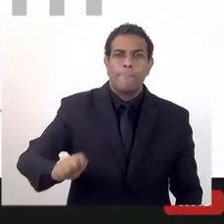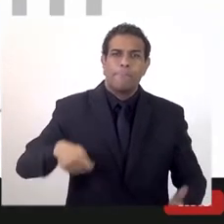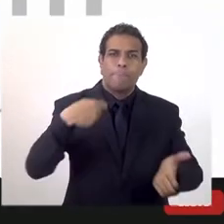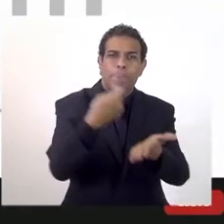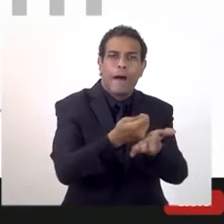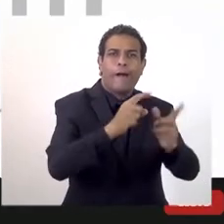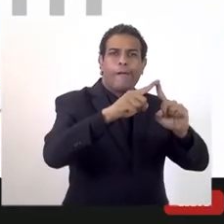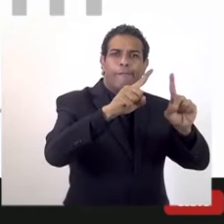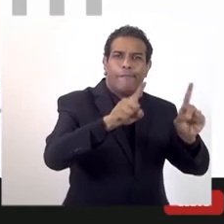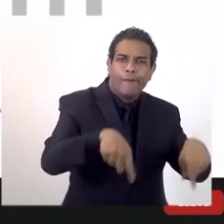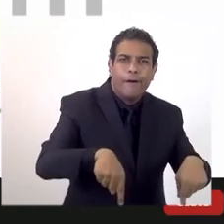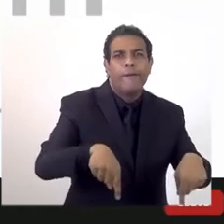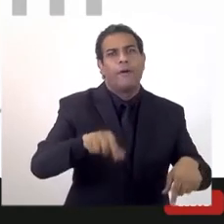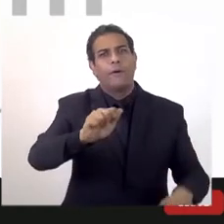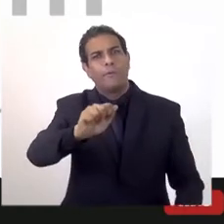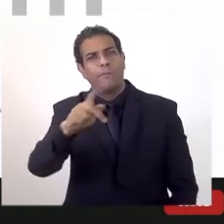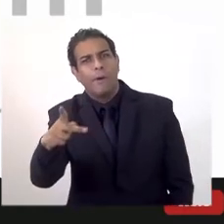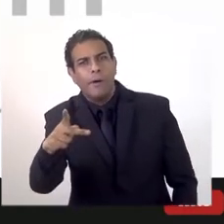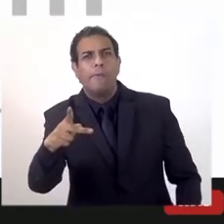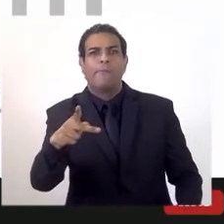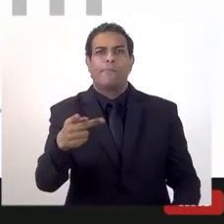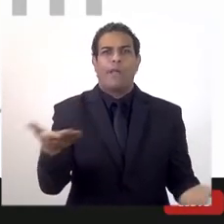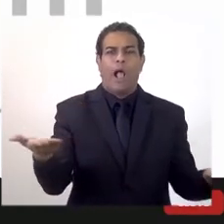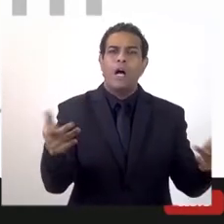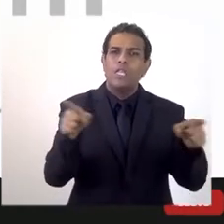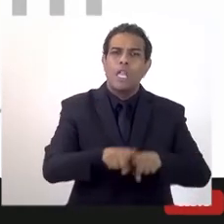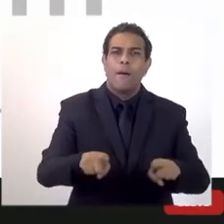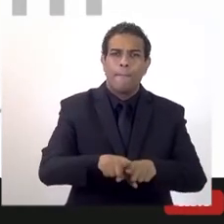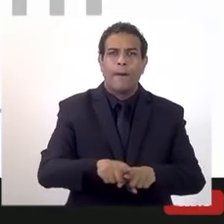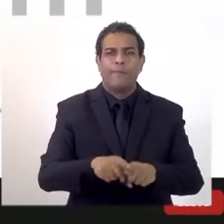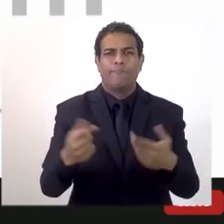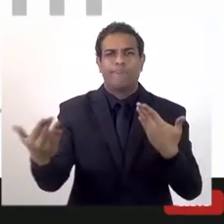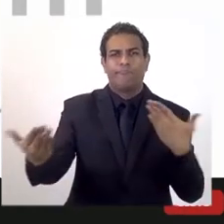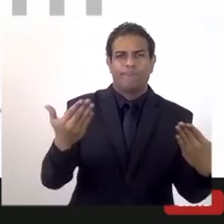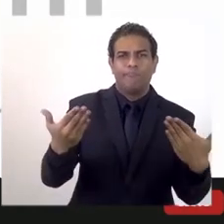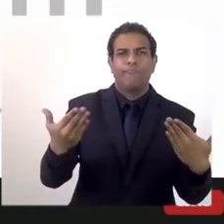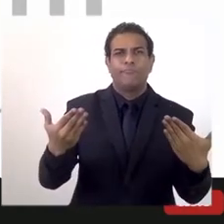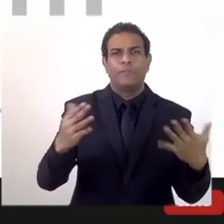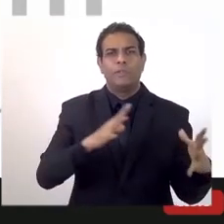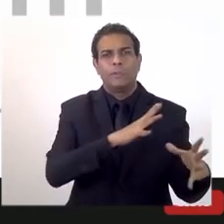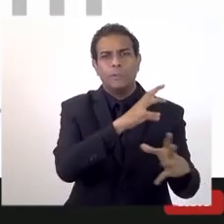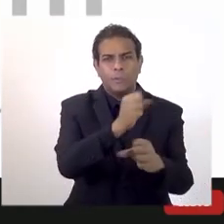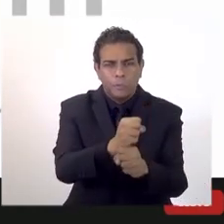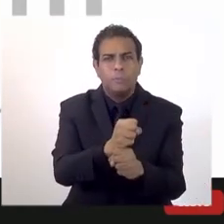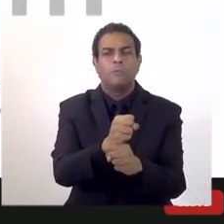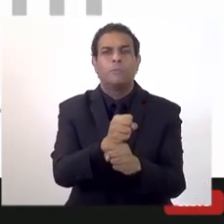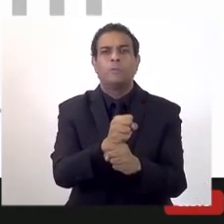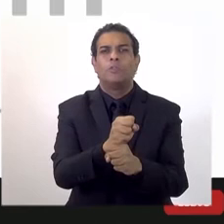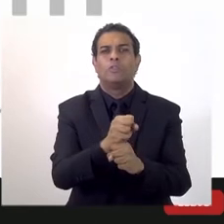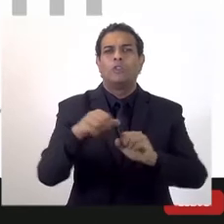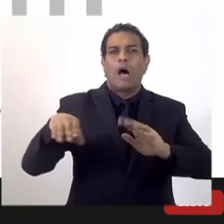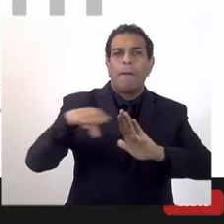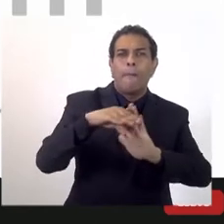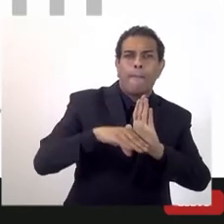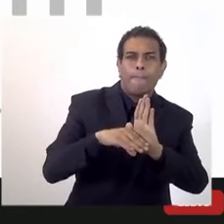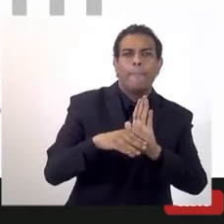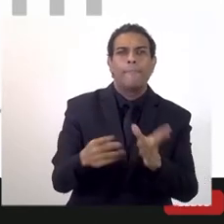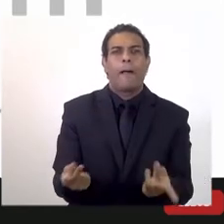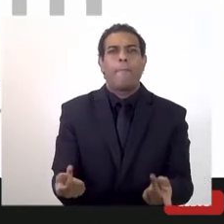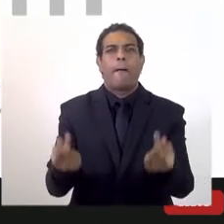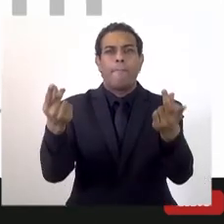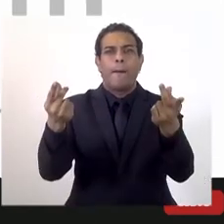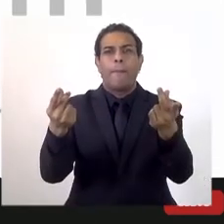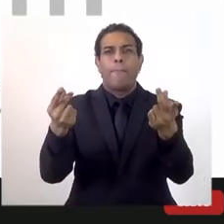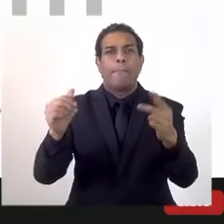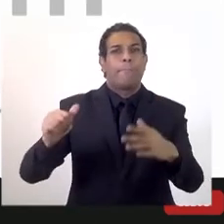ativo, não estou falando de aposentados, mas pessoal ativo, em relação ao total da sua receita corrente líquida. É muito mais do que o